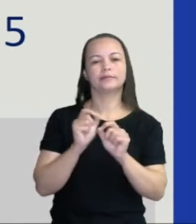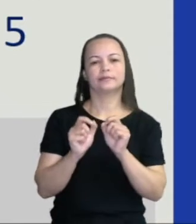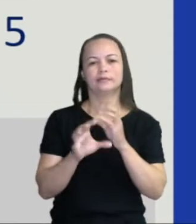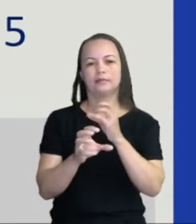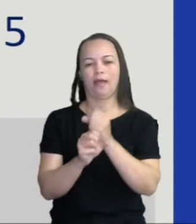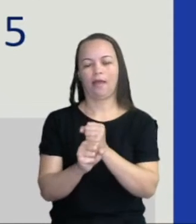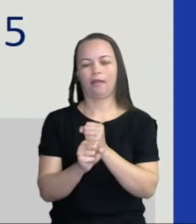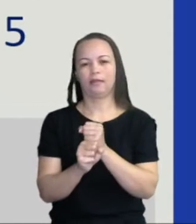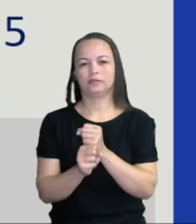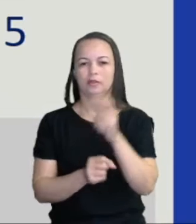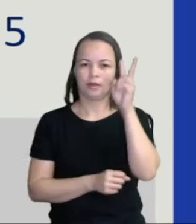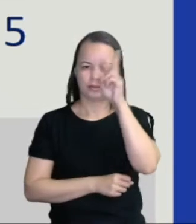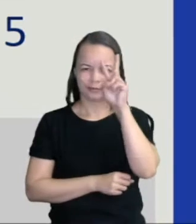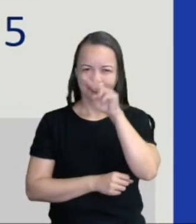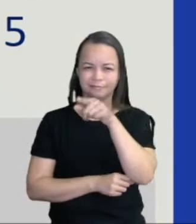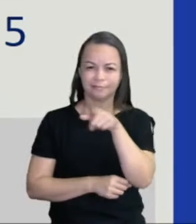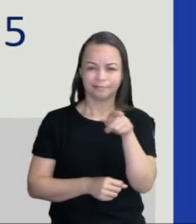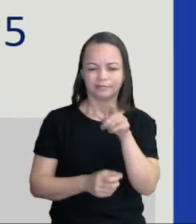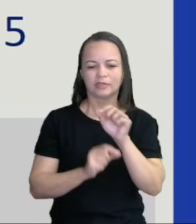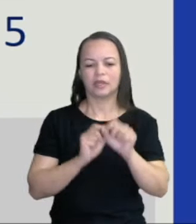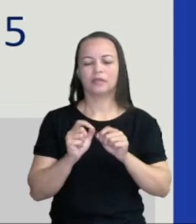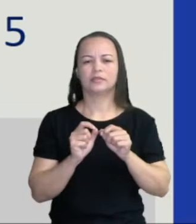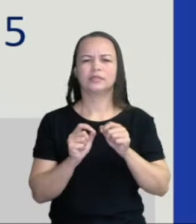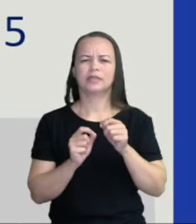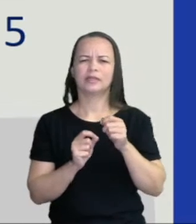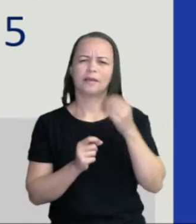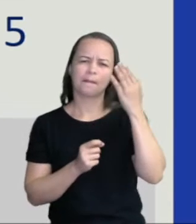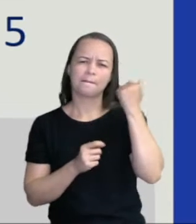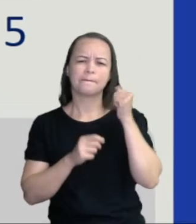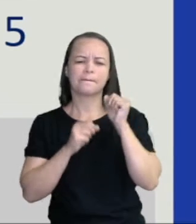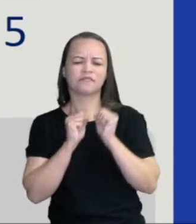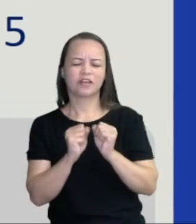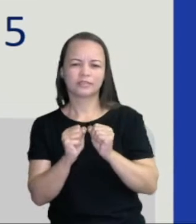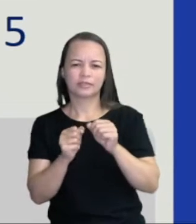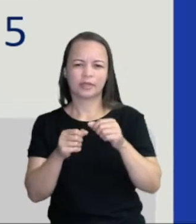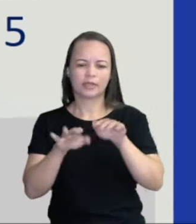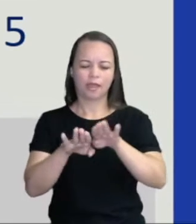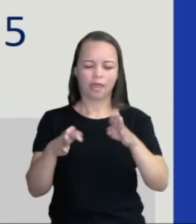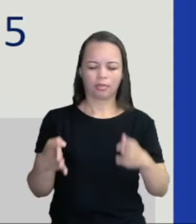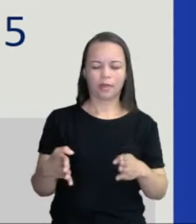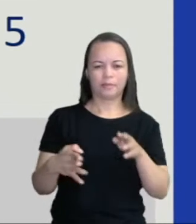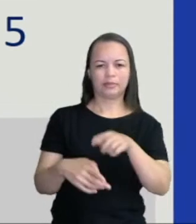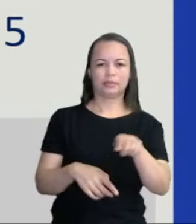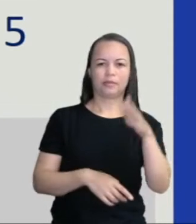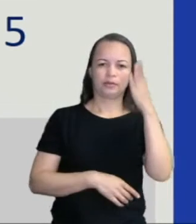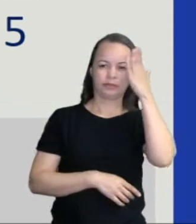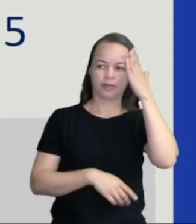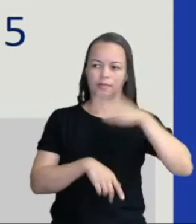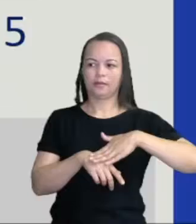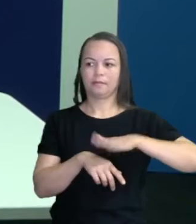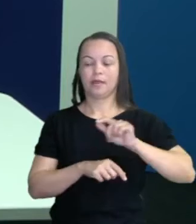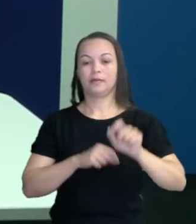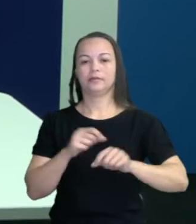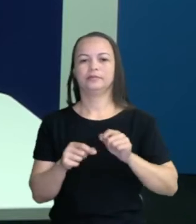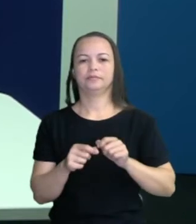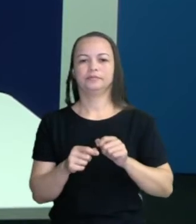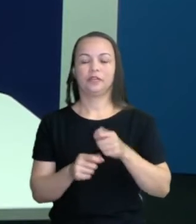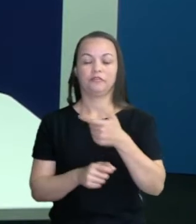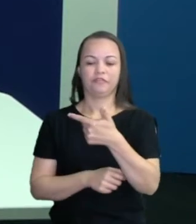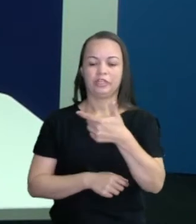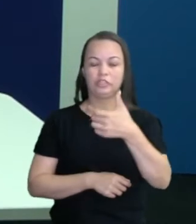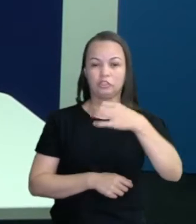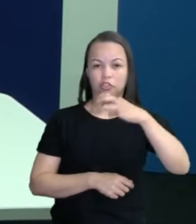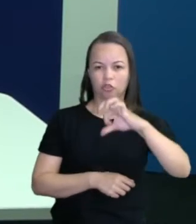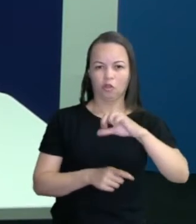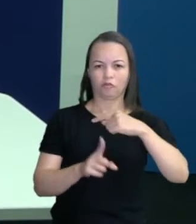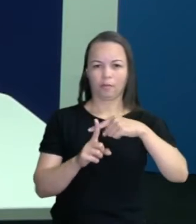Lembrar aí um pouquinho? Será que a gente pode fazer ali na mesa para a gente entender um pouquinho mais? Vamos lá, 29 mais 16. Vamos lá